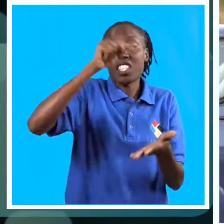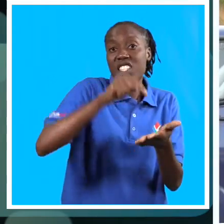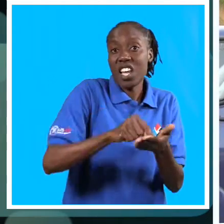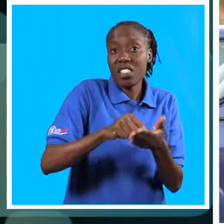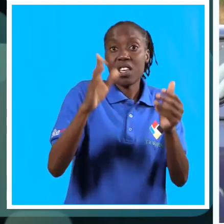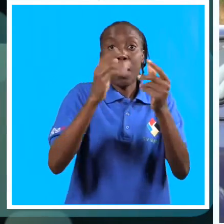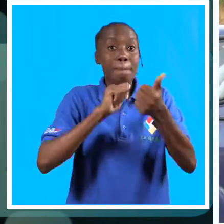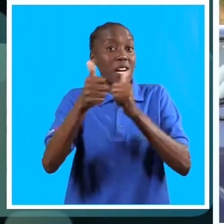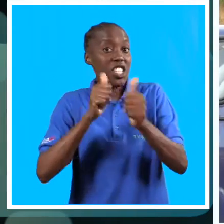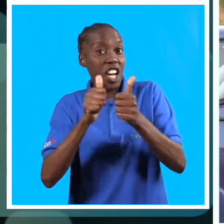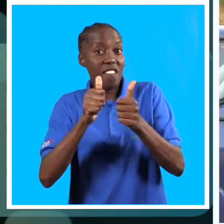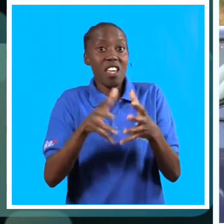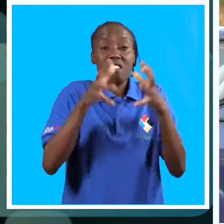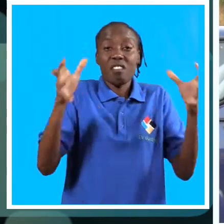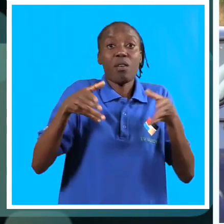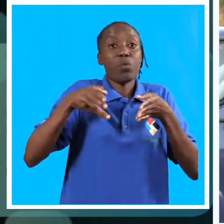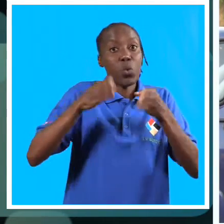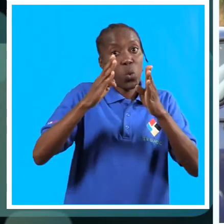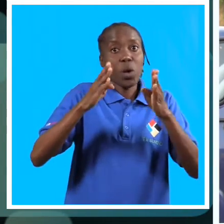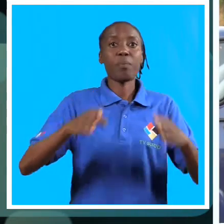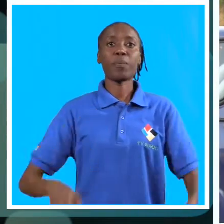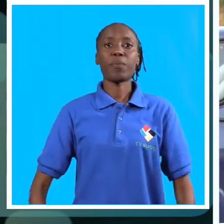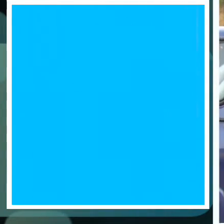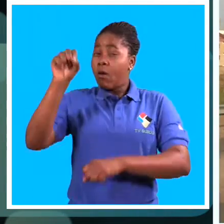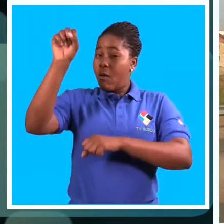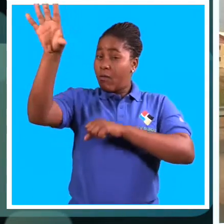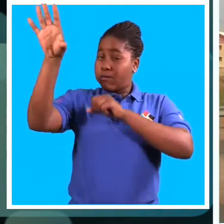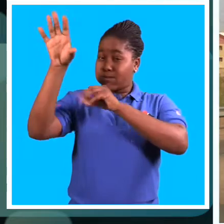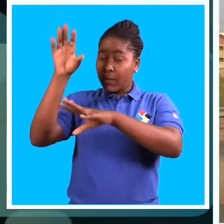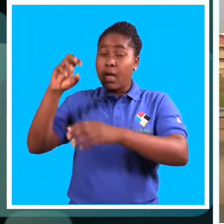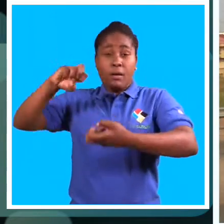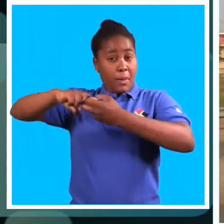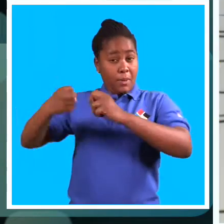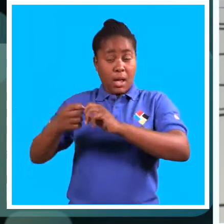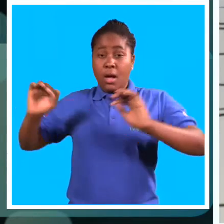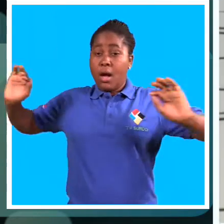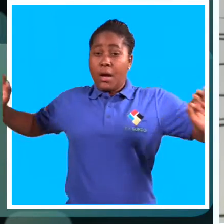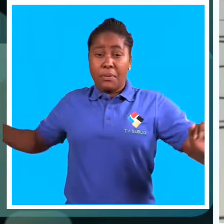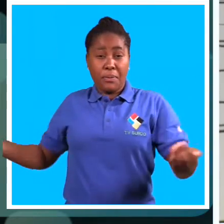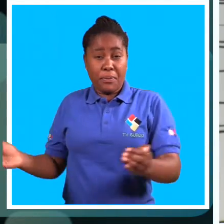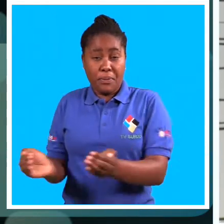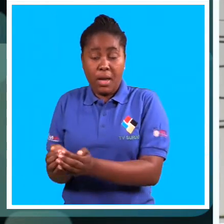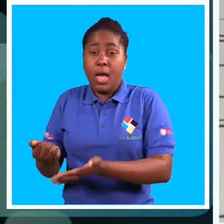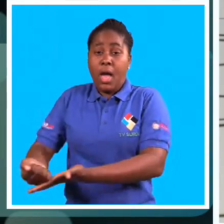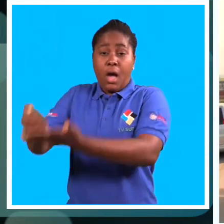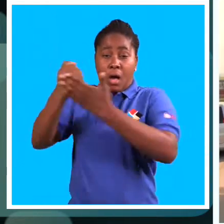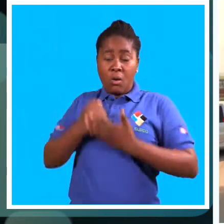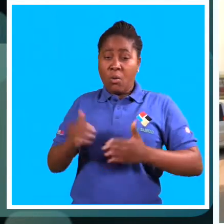deste lado está da Machava e da Autoestrada. O semáforo não é suficiente para minimizar a